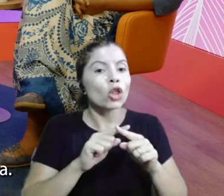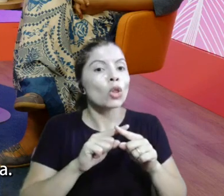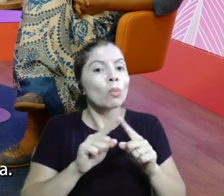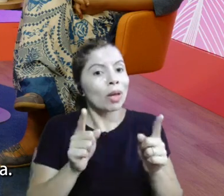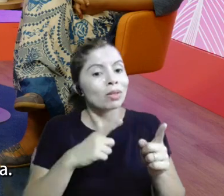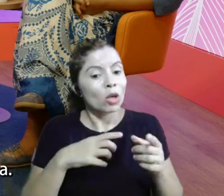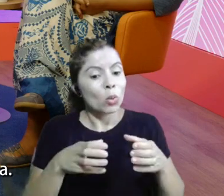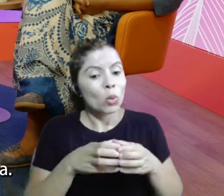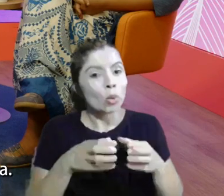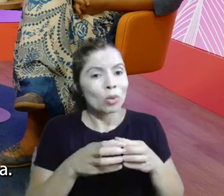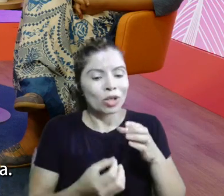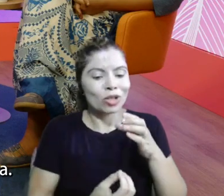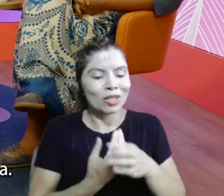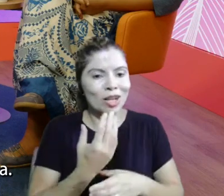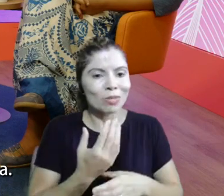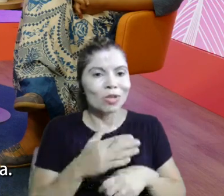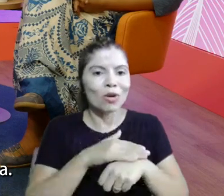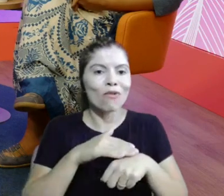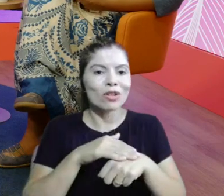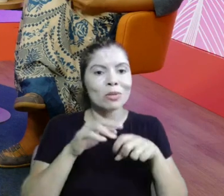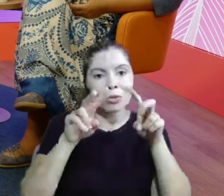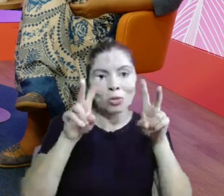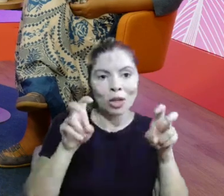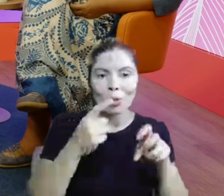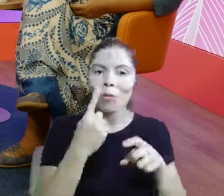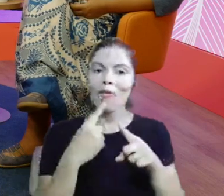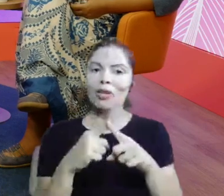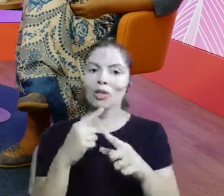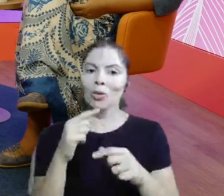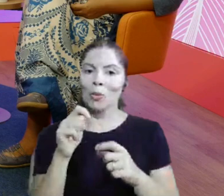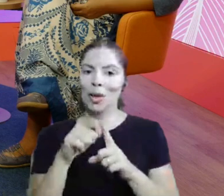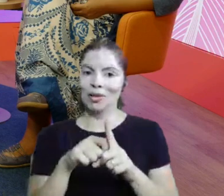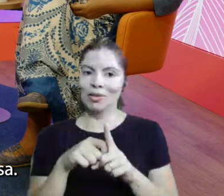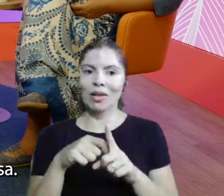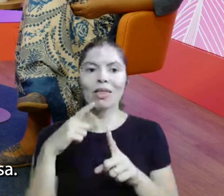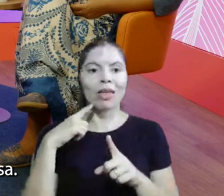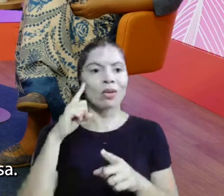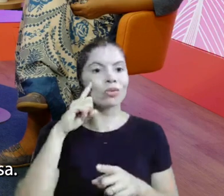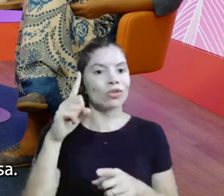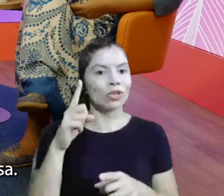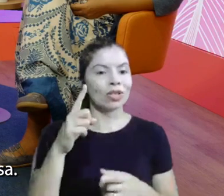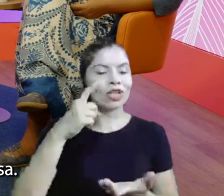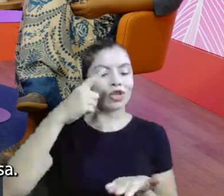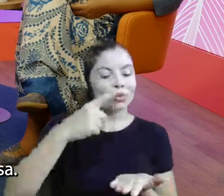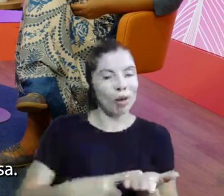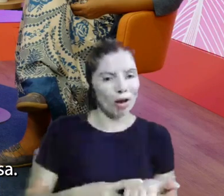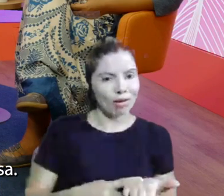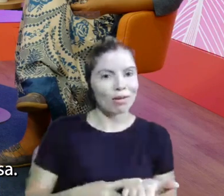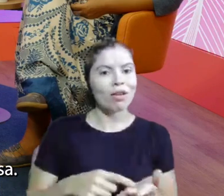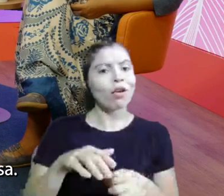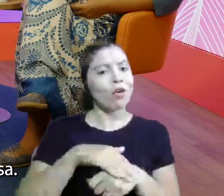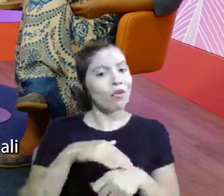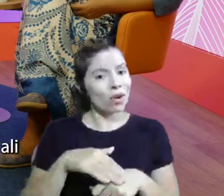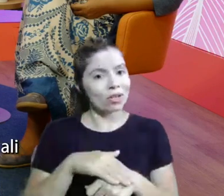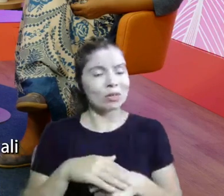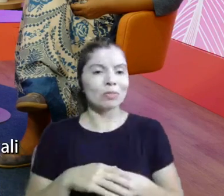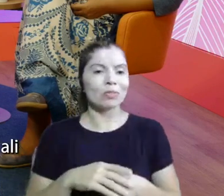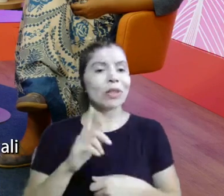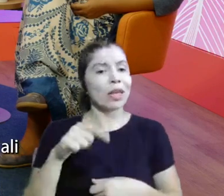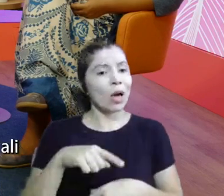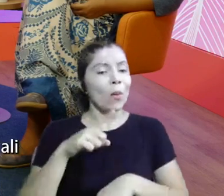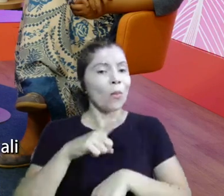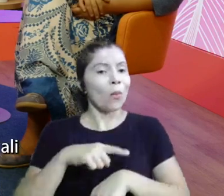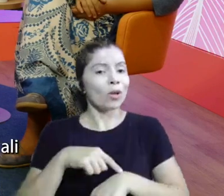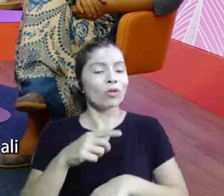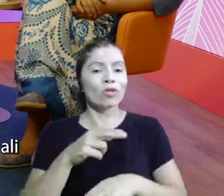cada mês a gente se encontra e fala de um tema. Então uma vez por mês a gente tem uma data que a gente marca quando a gente sai do outro e a gente conversa. E